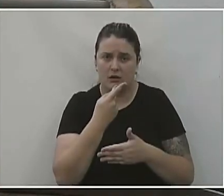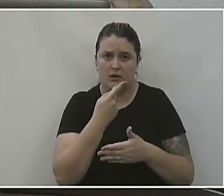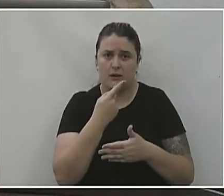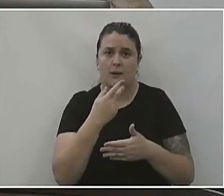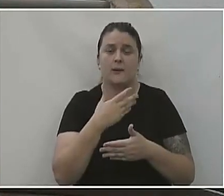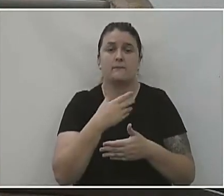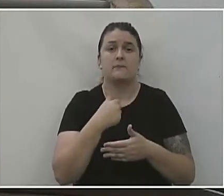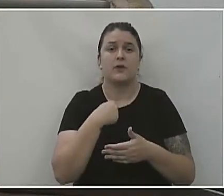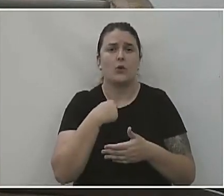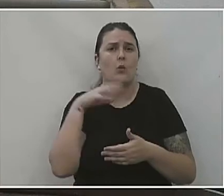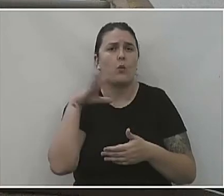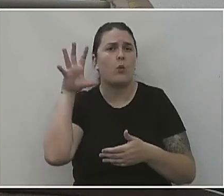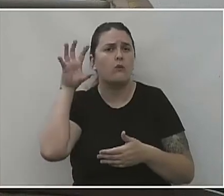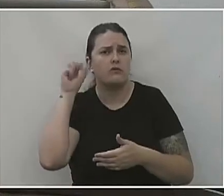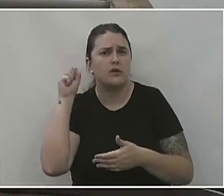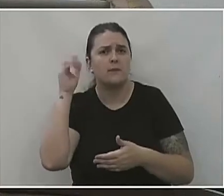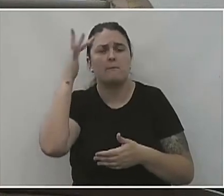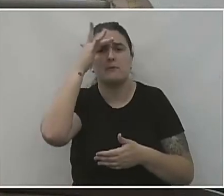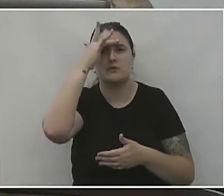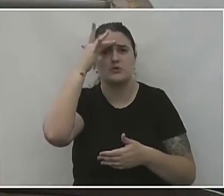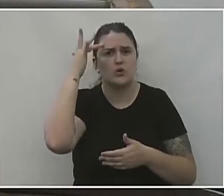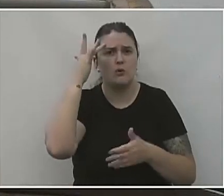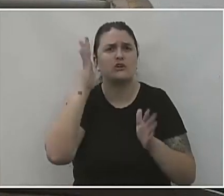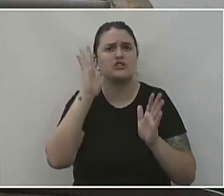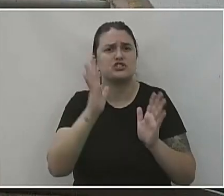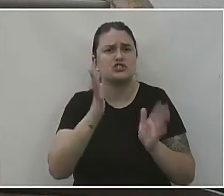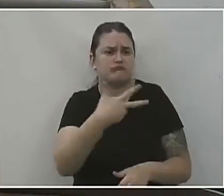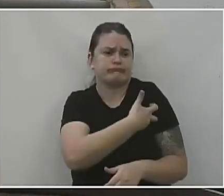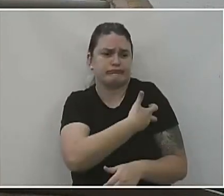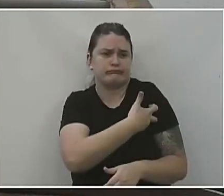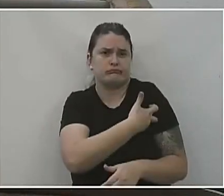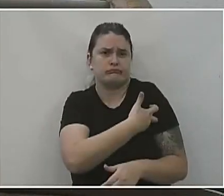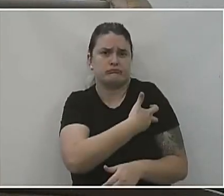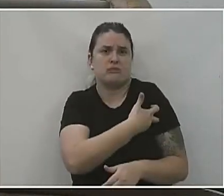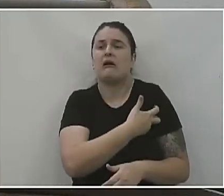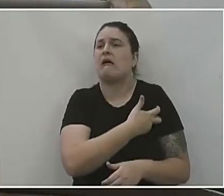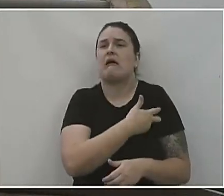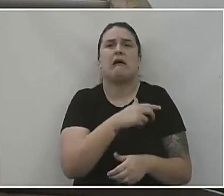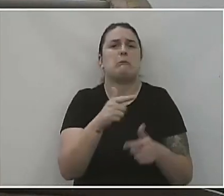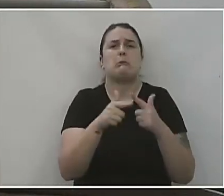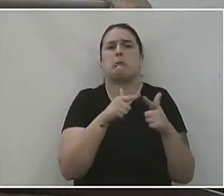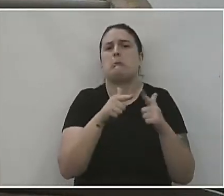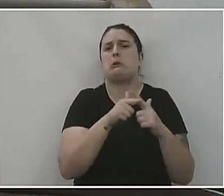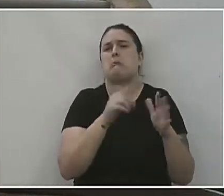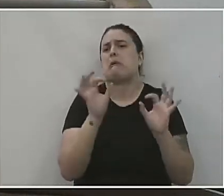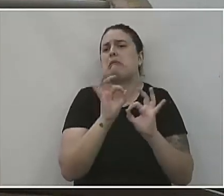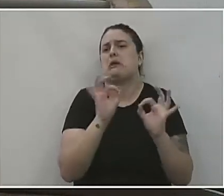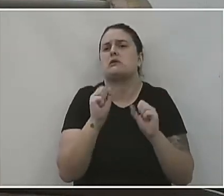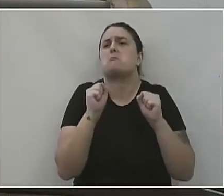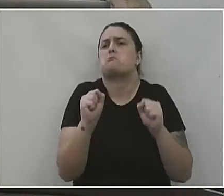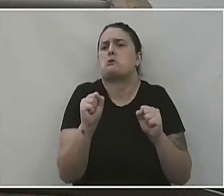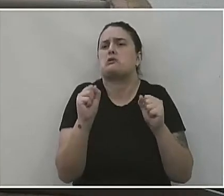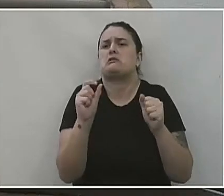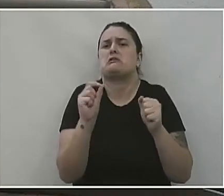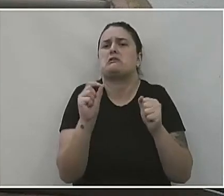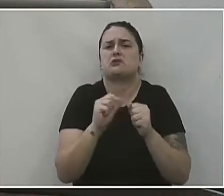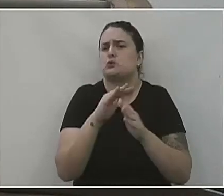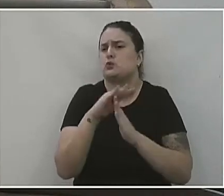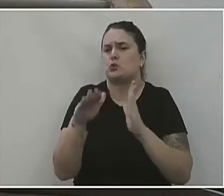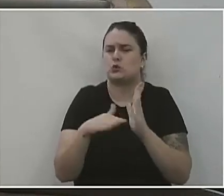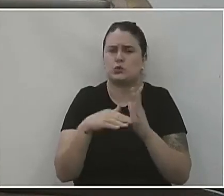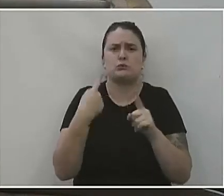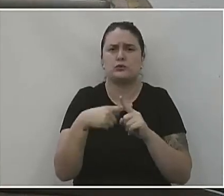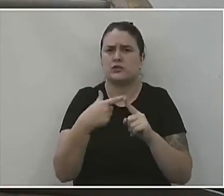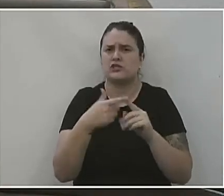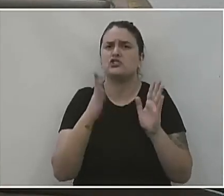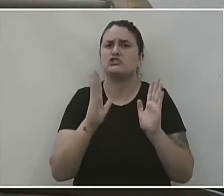meu relato que eu escutei muitas pessoas que já tomaram a vacina falando que não tem mais problema nenhum, que pode fazer o que quiser porque